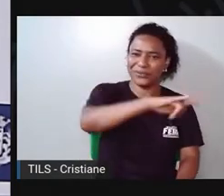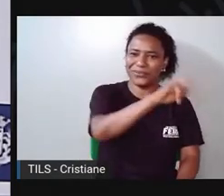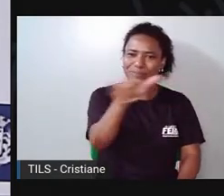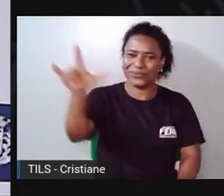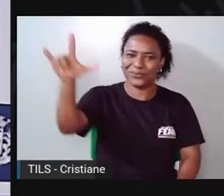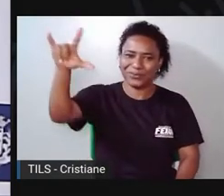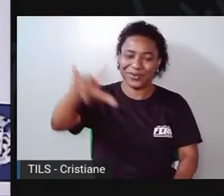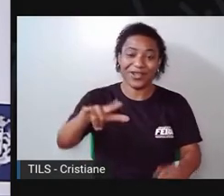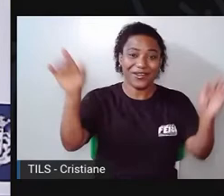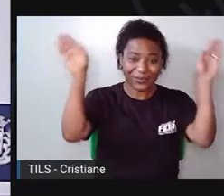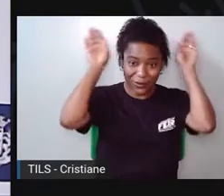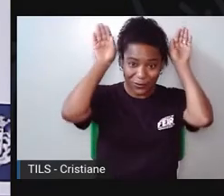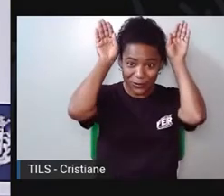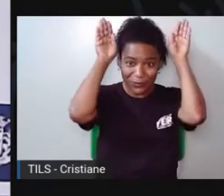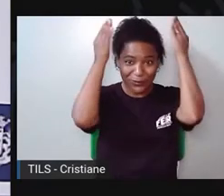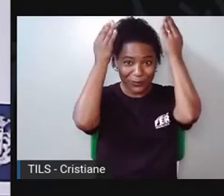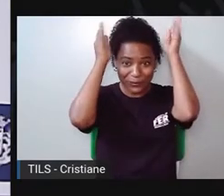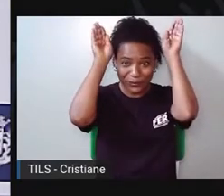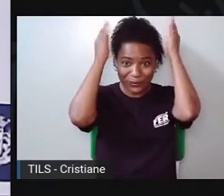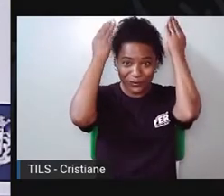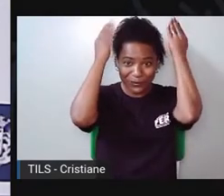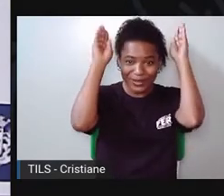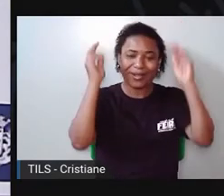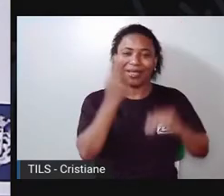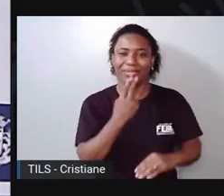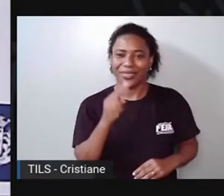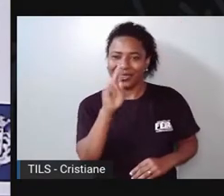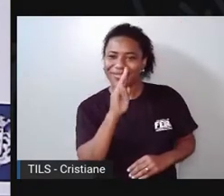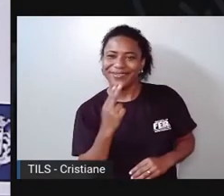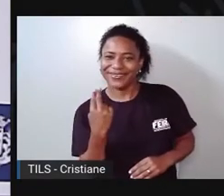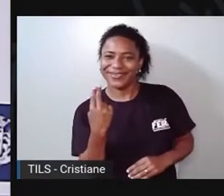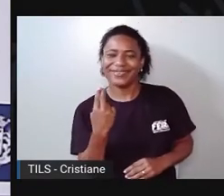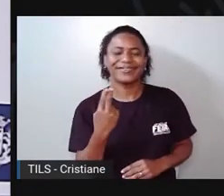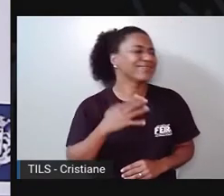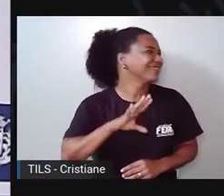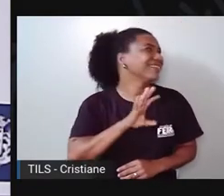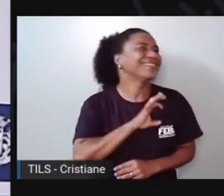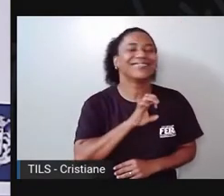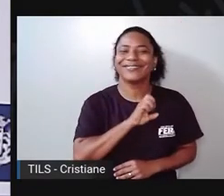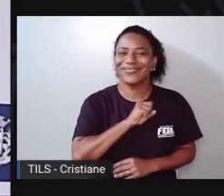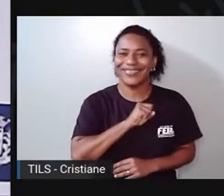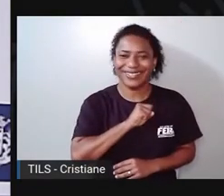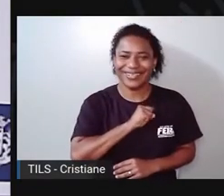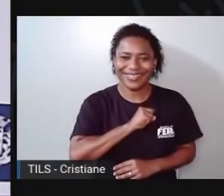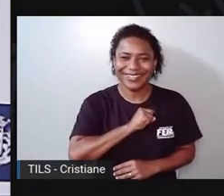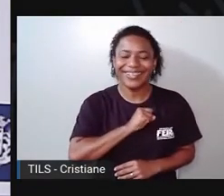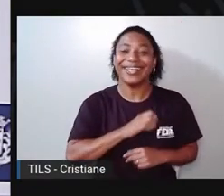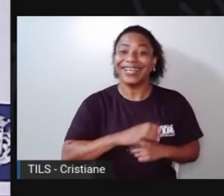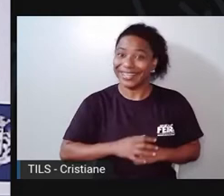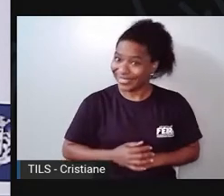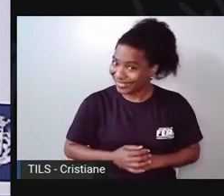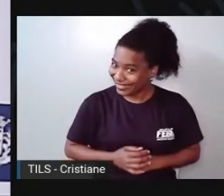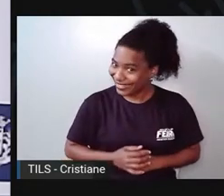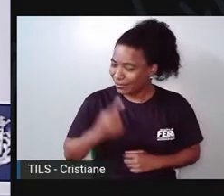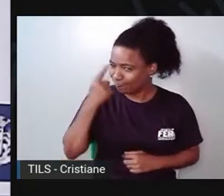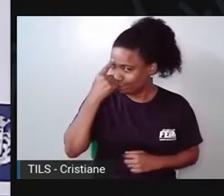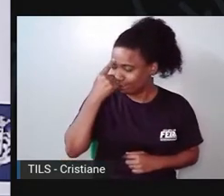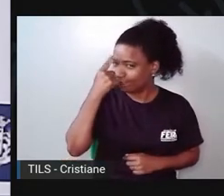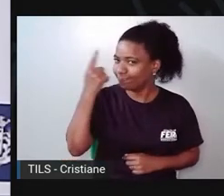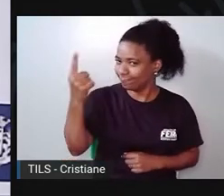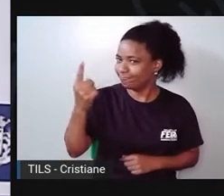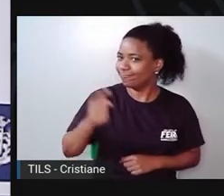que é um picolé Ah! Eu gostei tanto que eu tive uma ideia